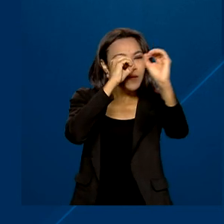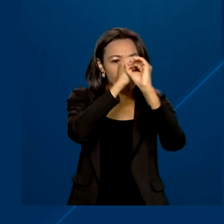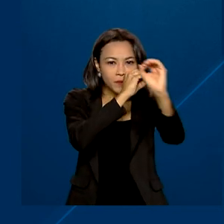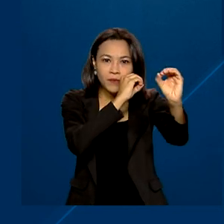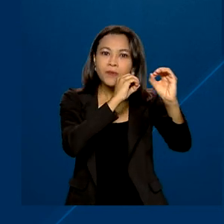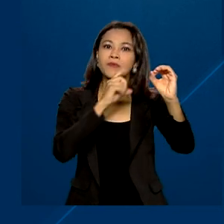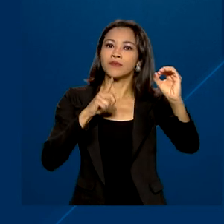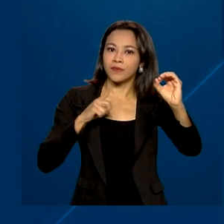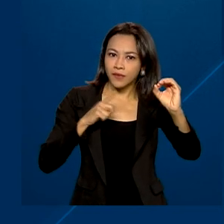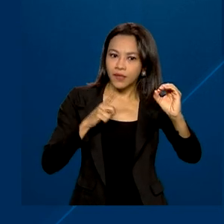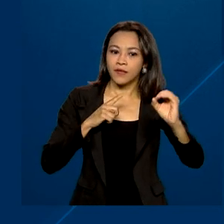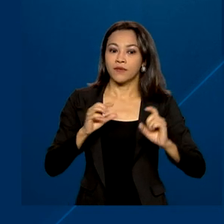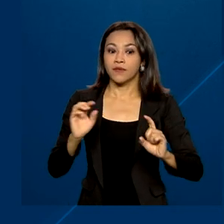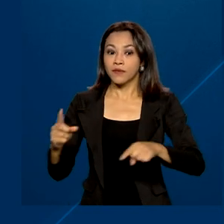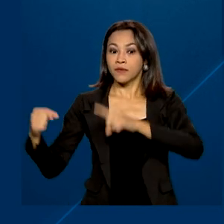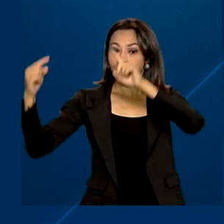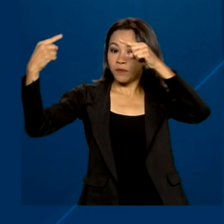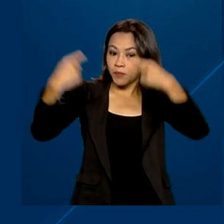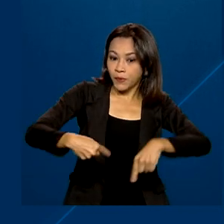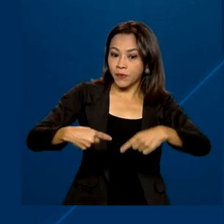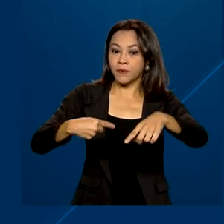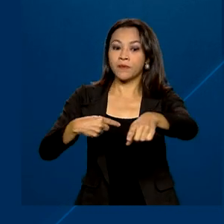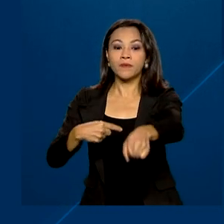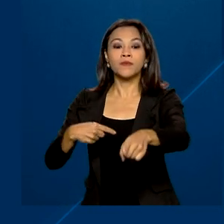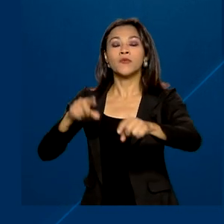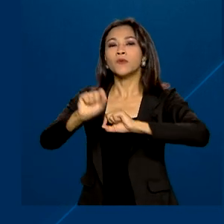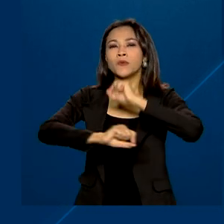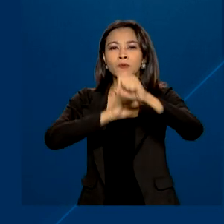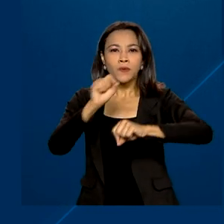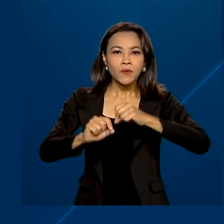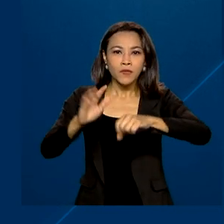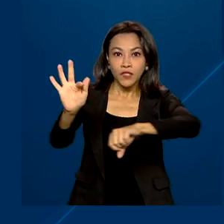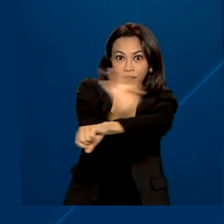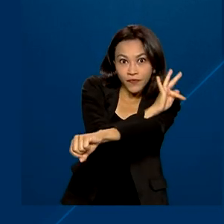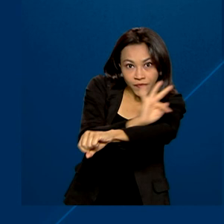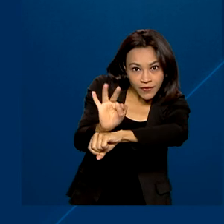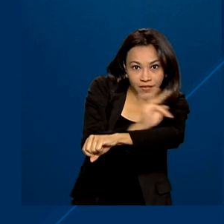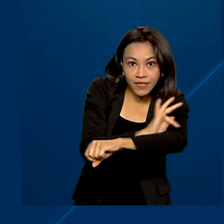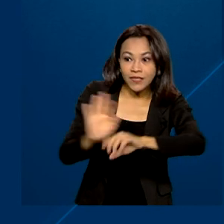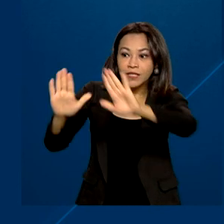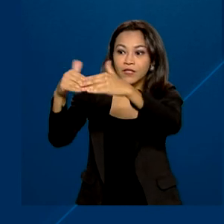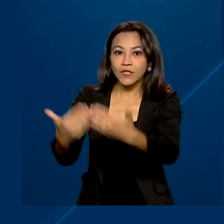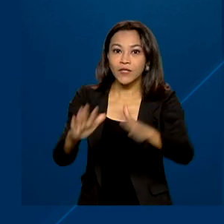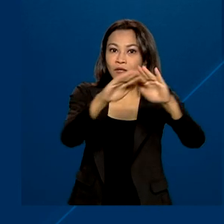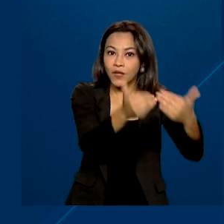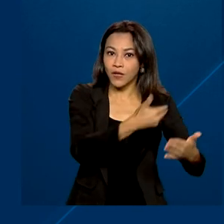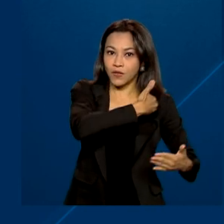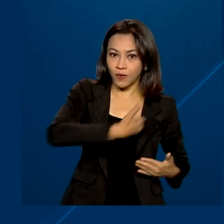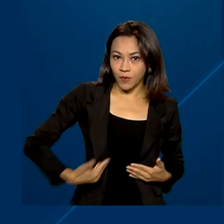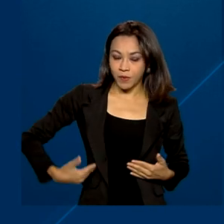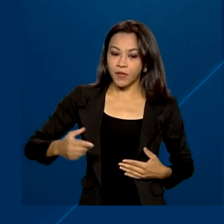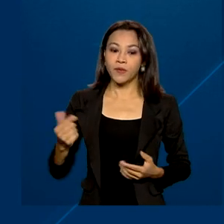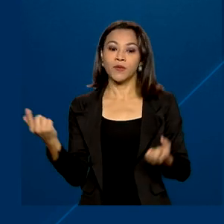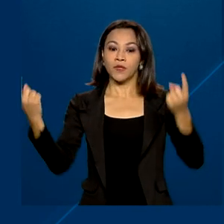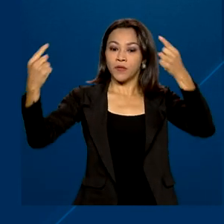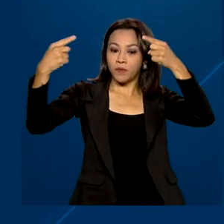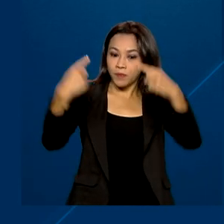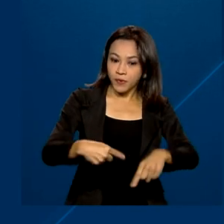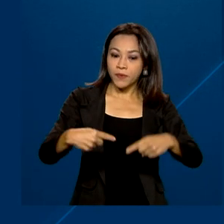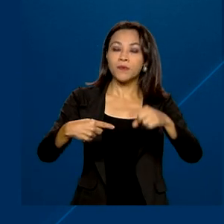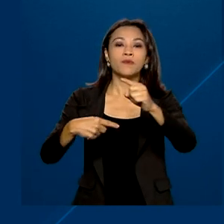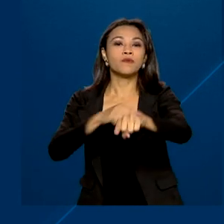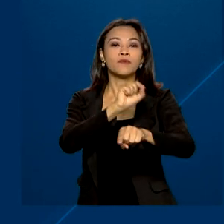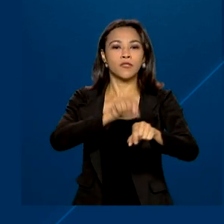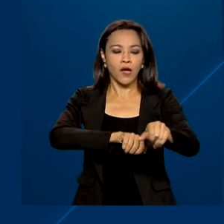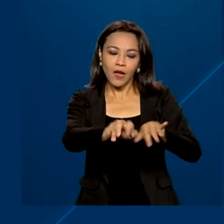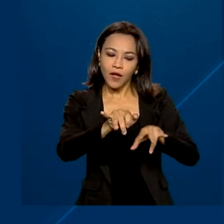e Astronáutica, a 10ª Olimpíada Brasileira de Física das Escolas Públicas e a Olimpíada Brasileira